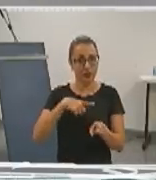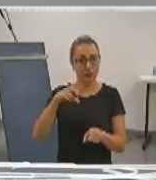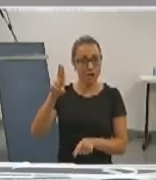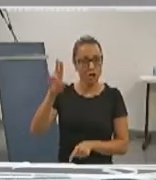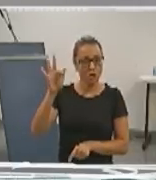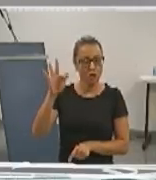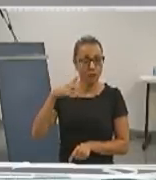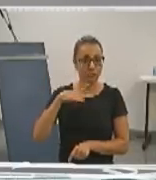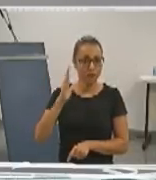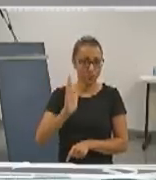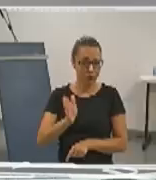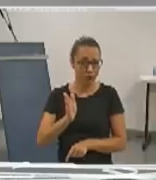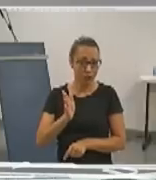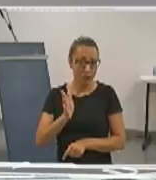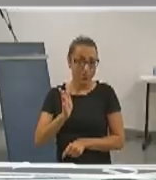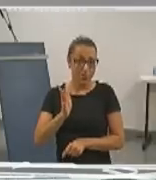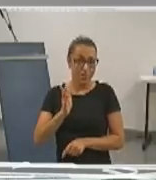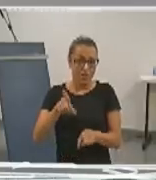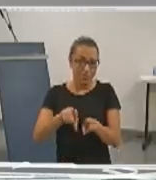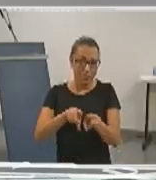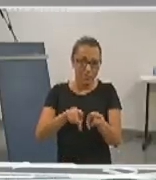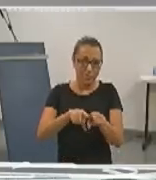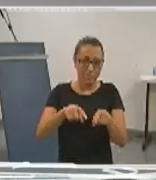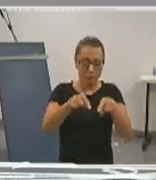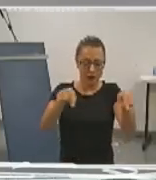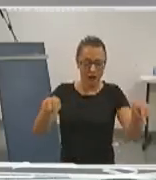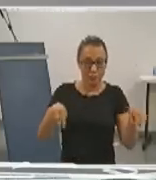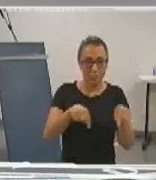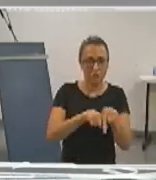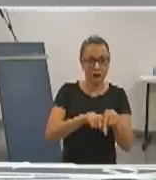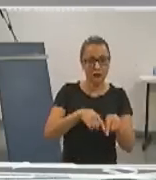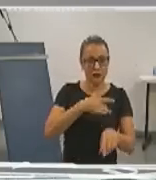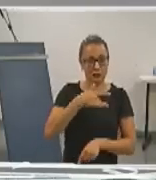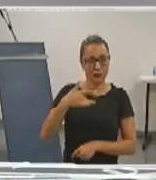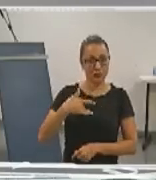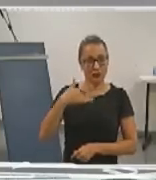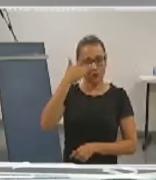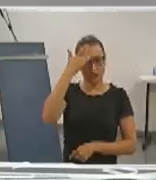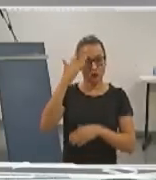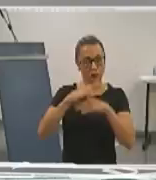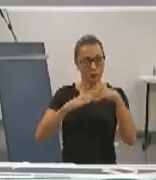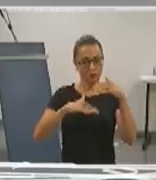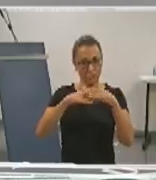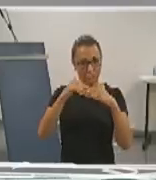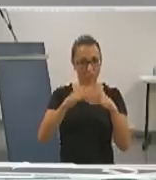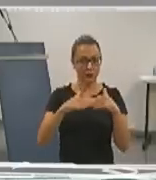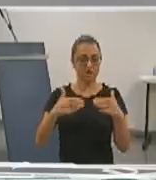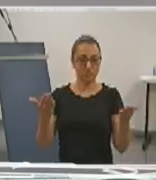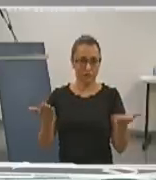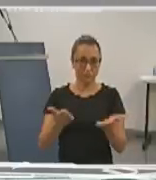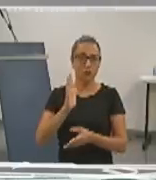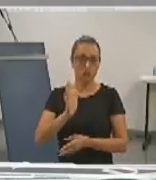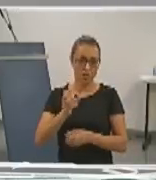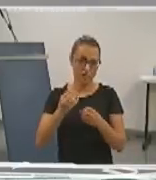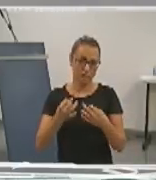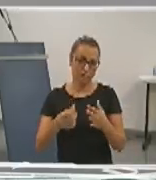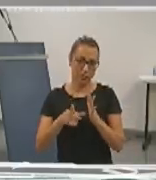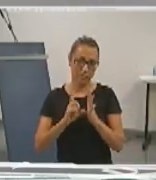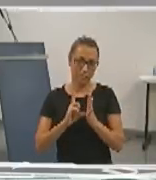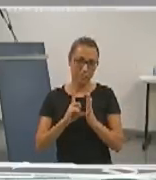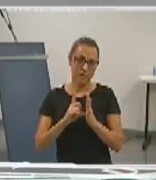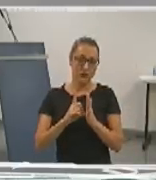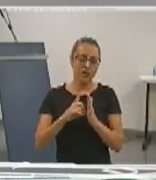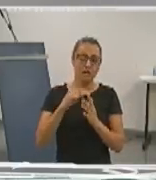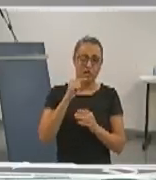anteriormente, um ambulatório de saúde do servidor que é tão necessário nesses tempos. Tanto para os